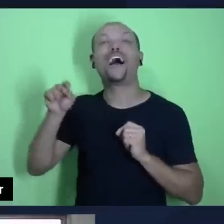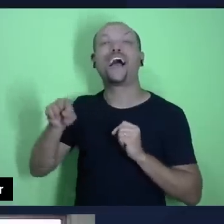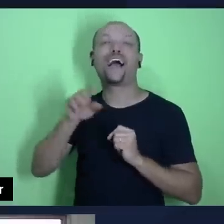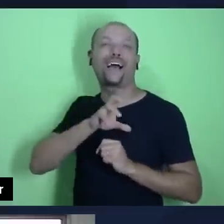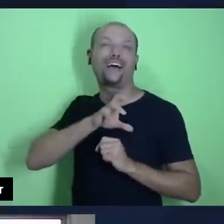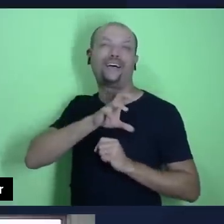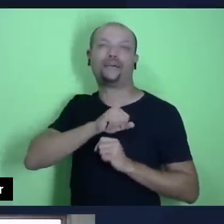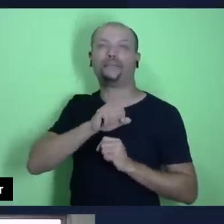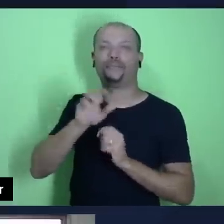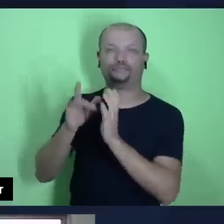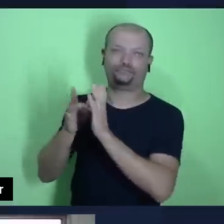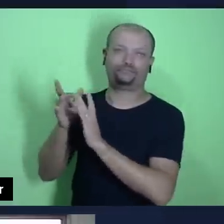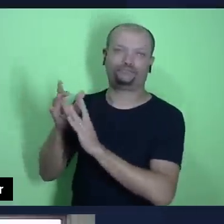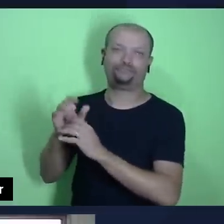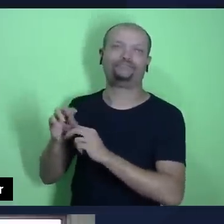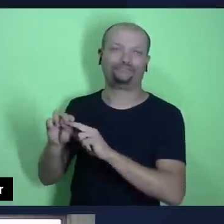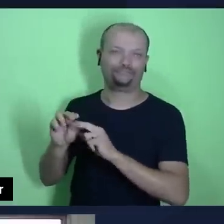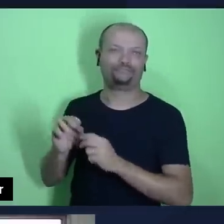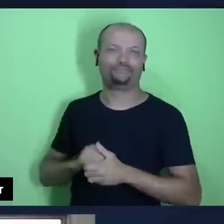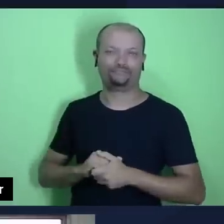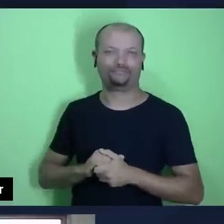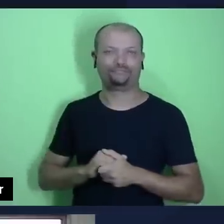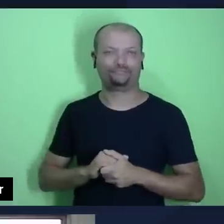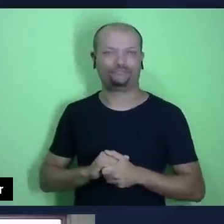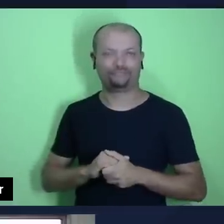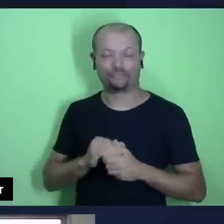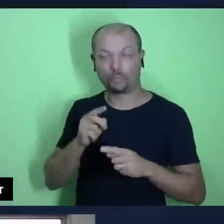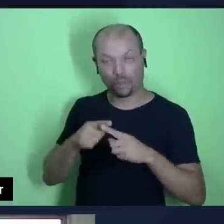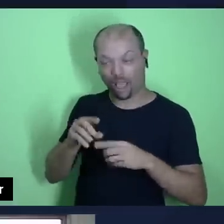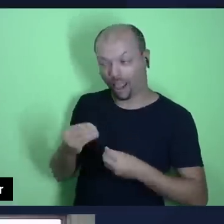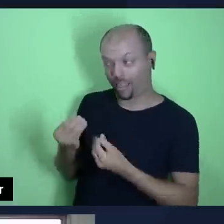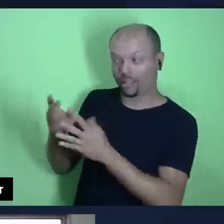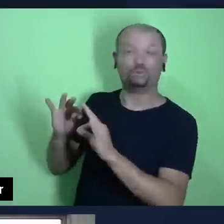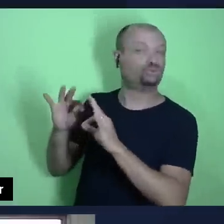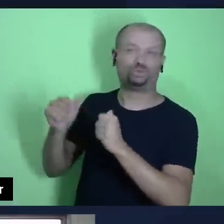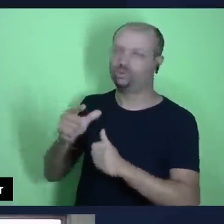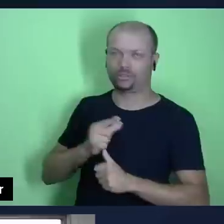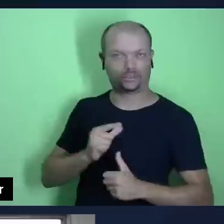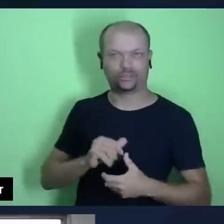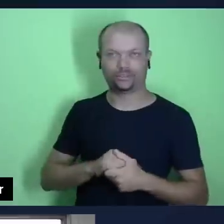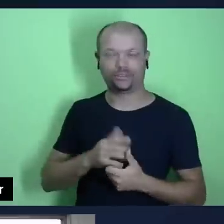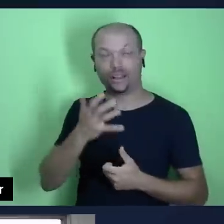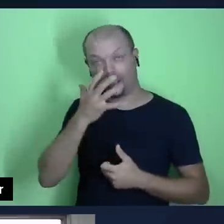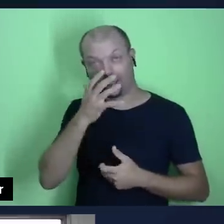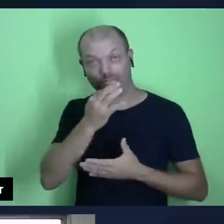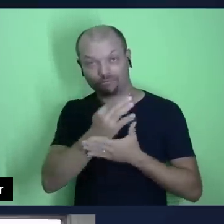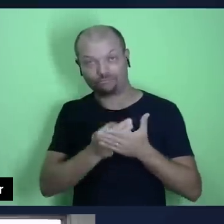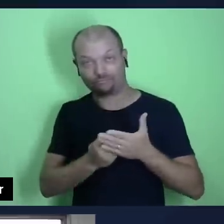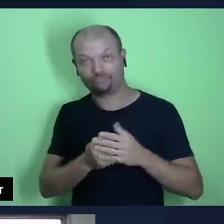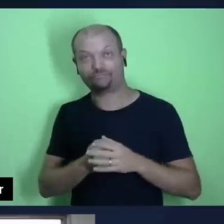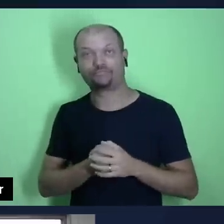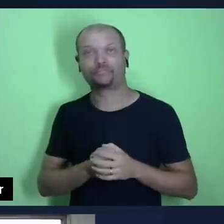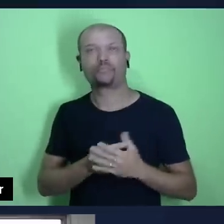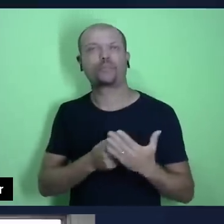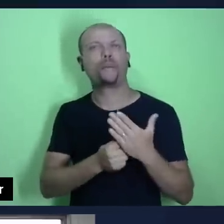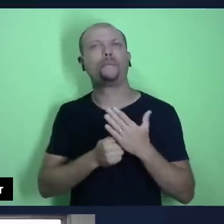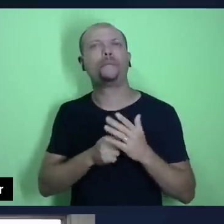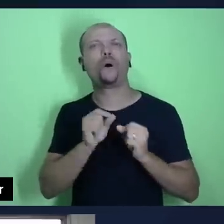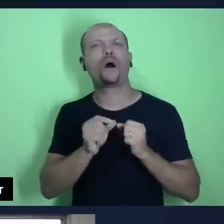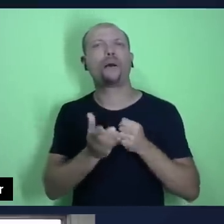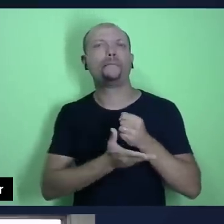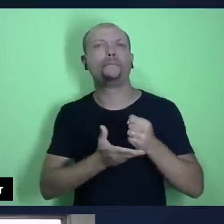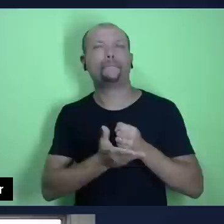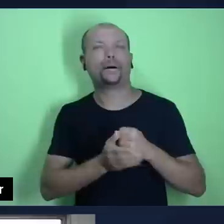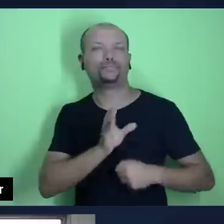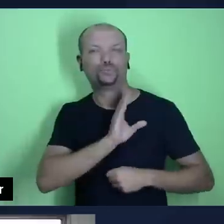tinha por Jesus, porque ela estava ofertando tudo o que ela tinha. Então, é interessante esse texto bíblico, me mostra o princípio que vai no